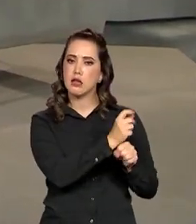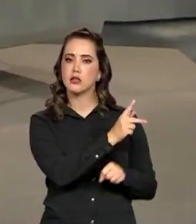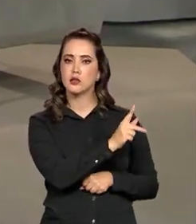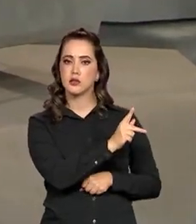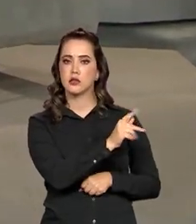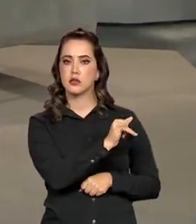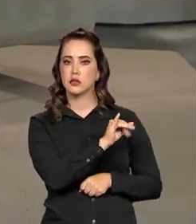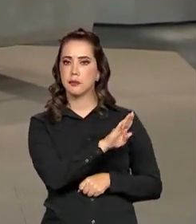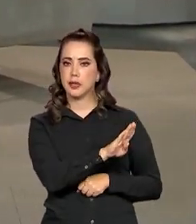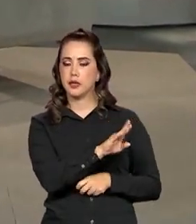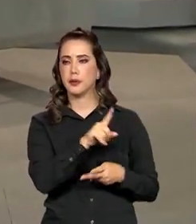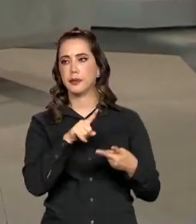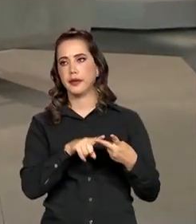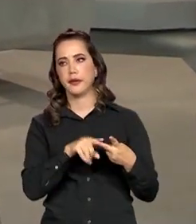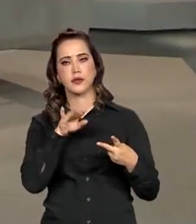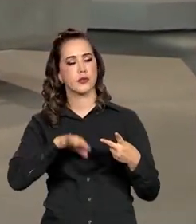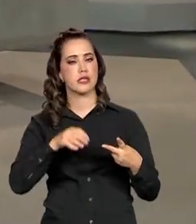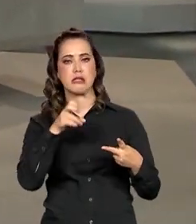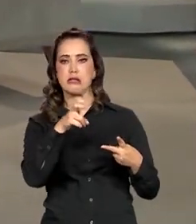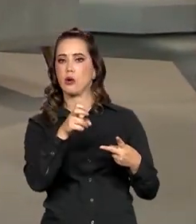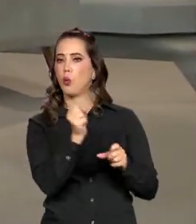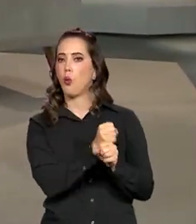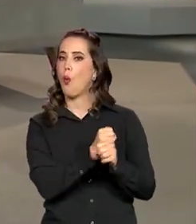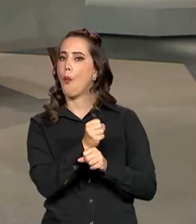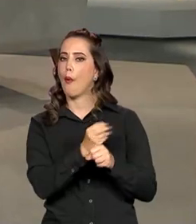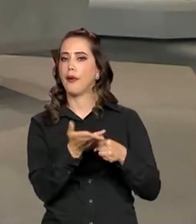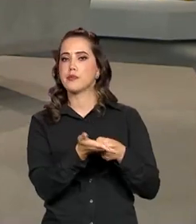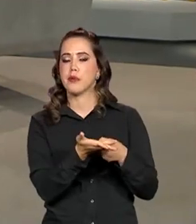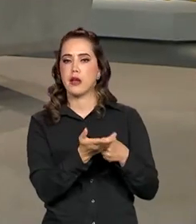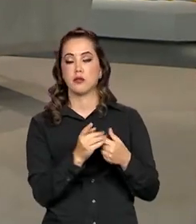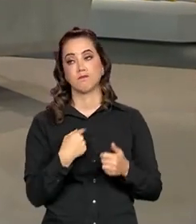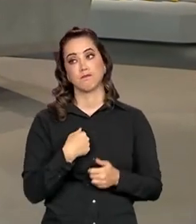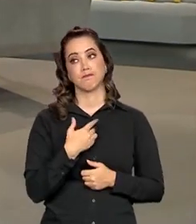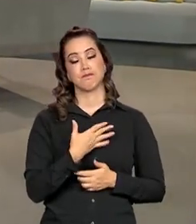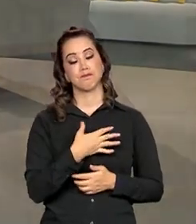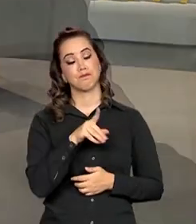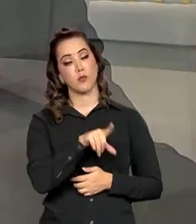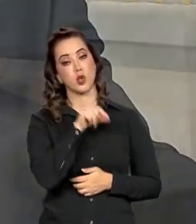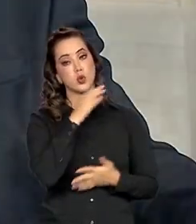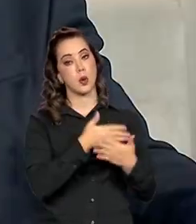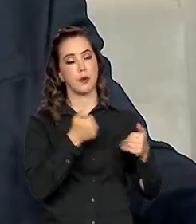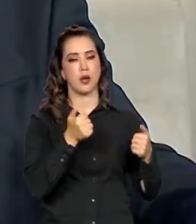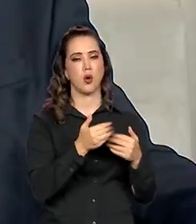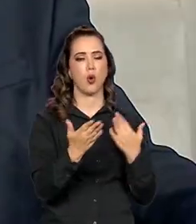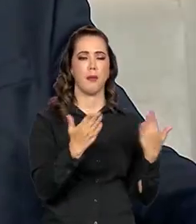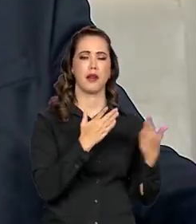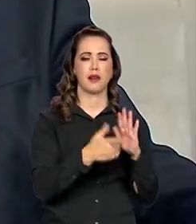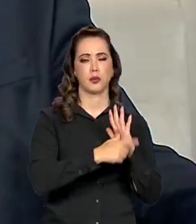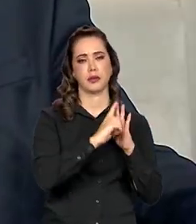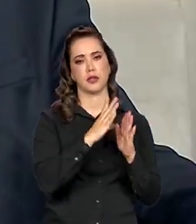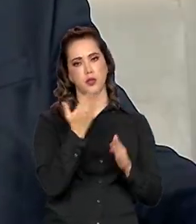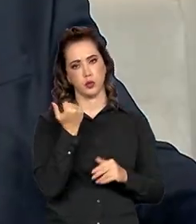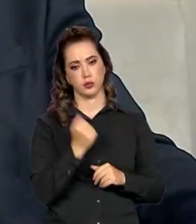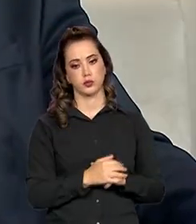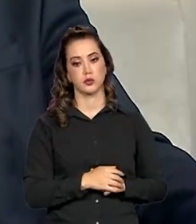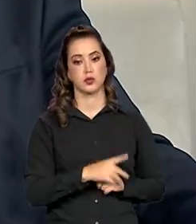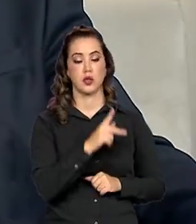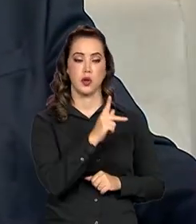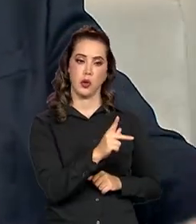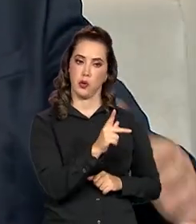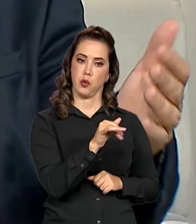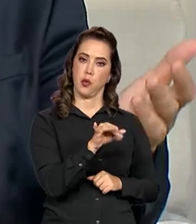defenda a média dos últimos cinco anos. Eu, particularmente, sou mais simpático ao modelo anterior. Não é o PIB